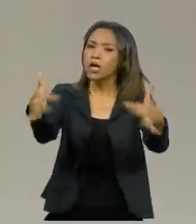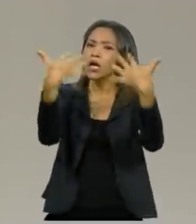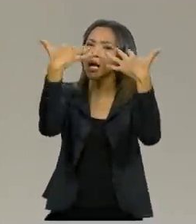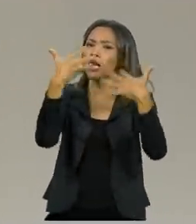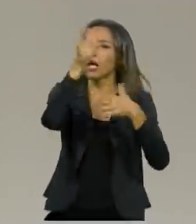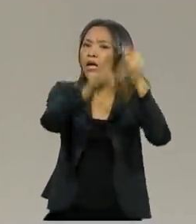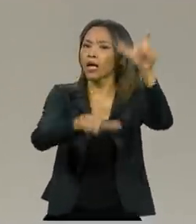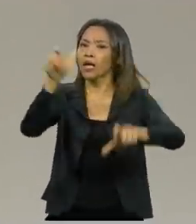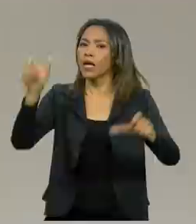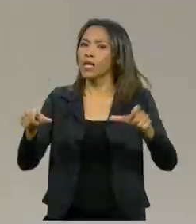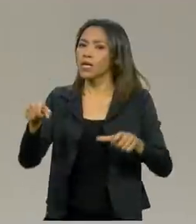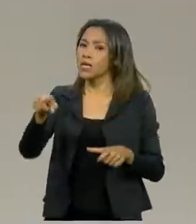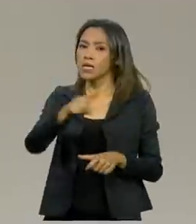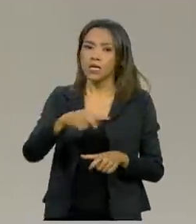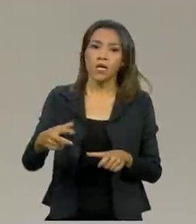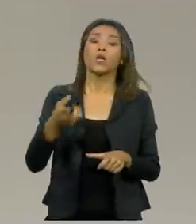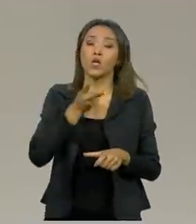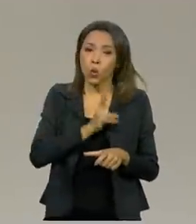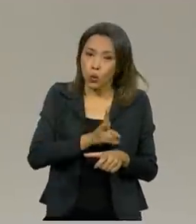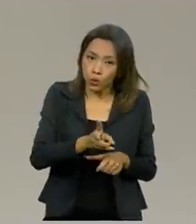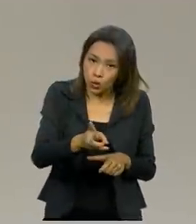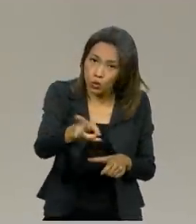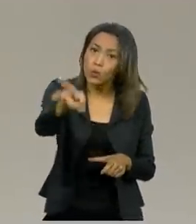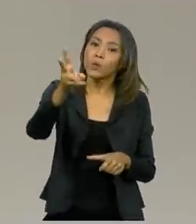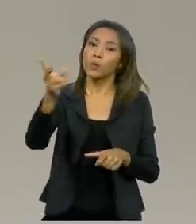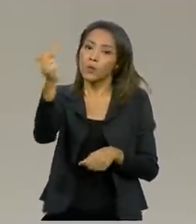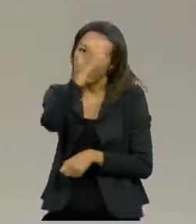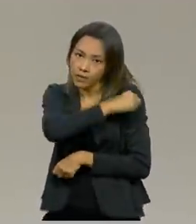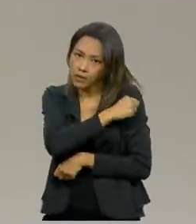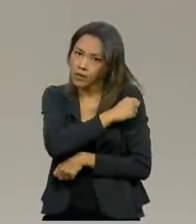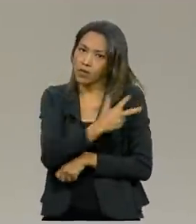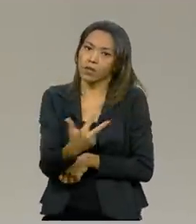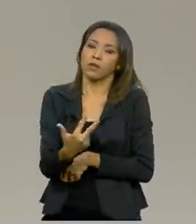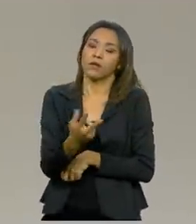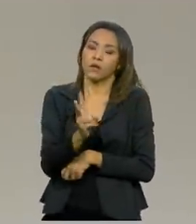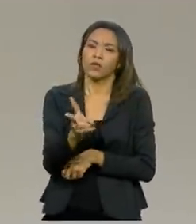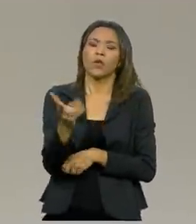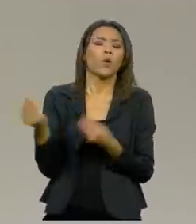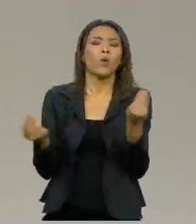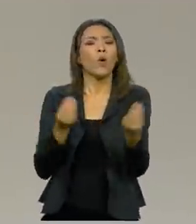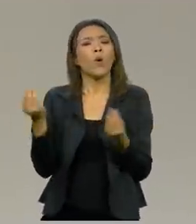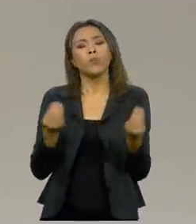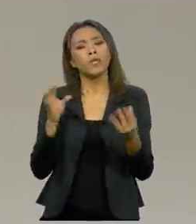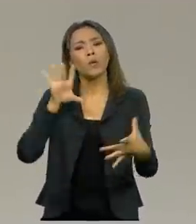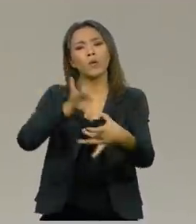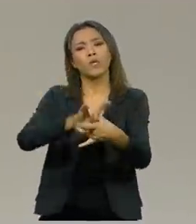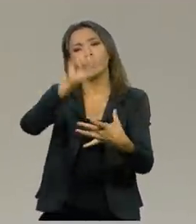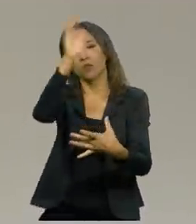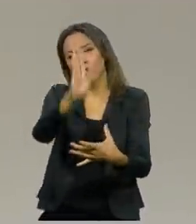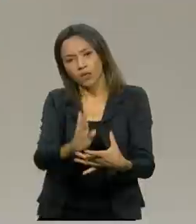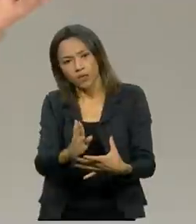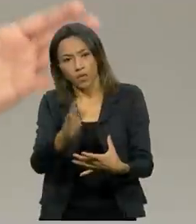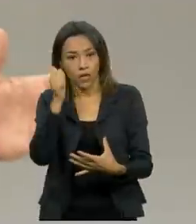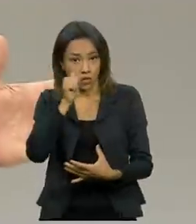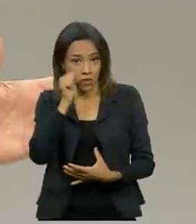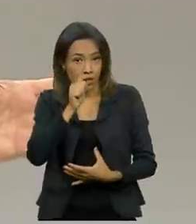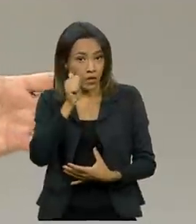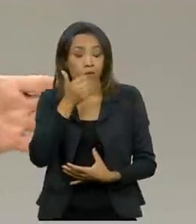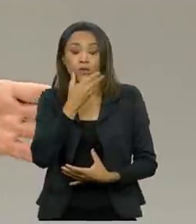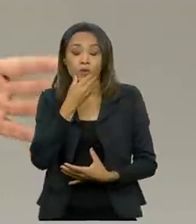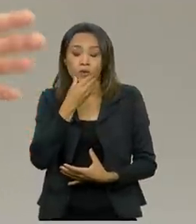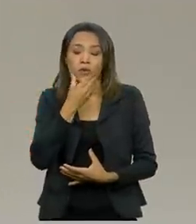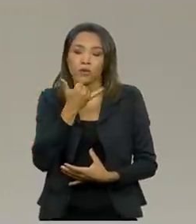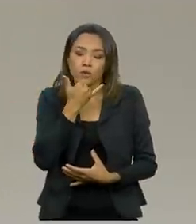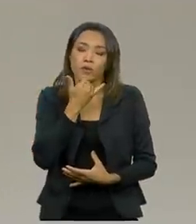elas não devem deixar de tomar a segunda dose da vacina. Como é que está esse quadro no Brasil? Ou seja, pessoas que tomaram a primeira